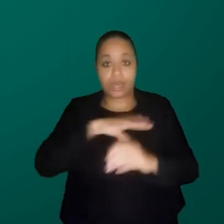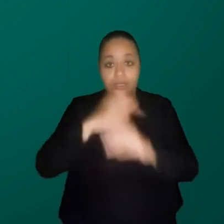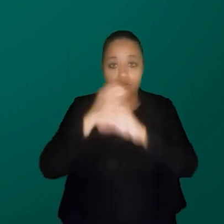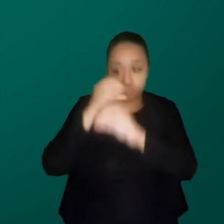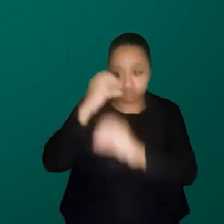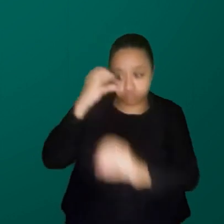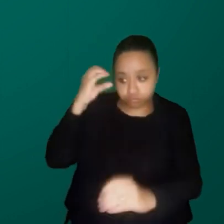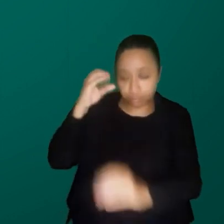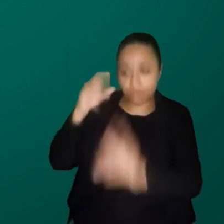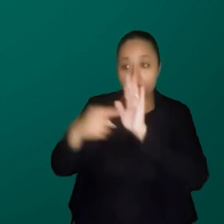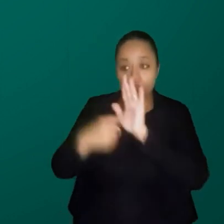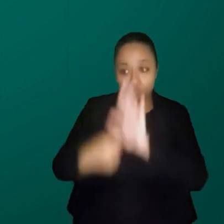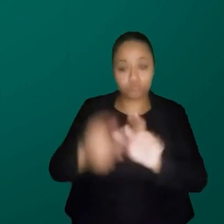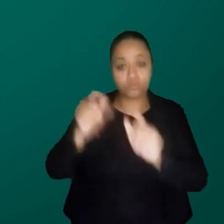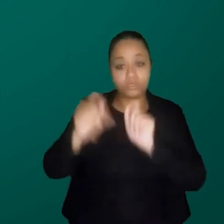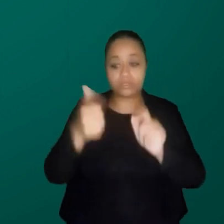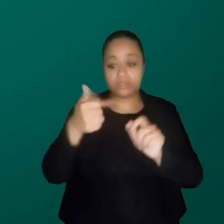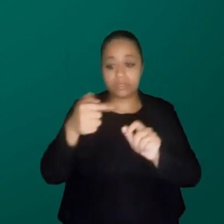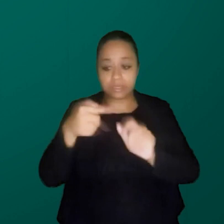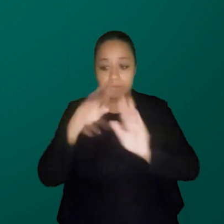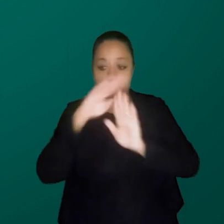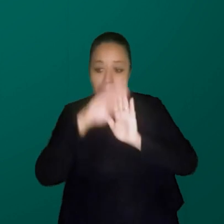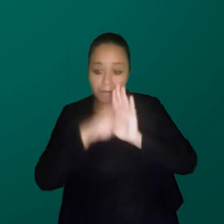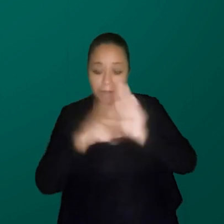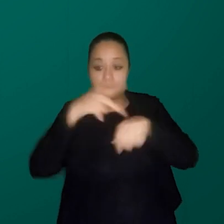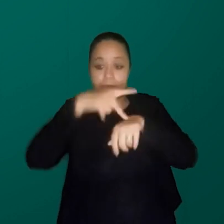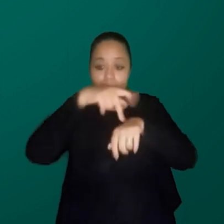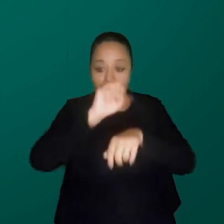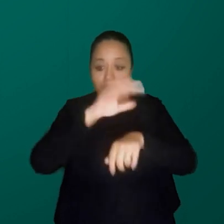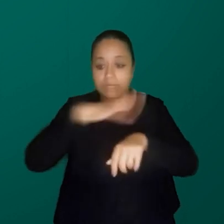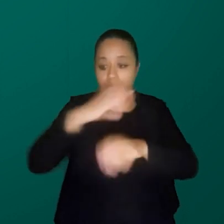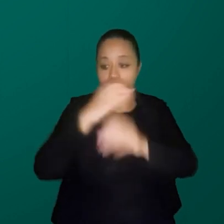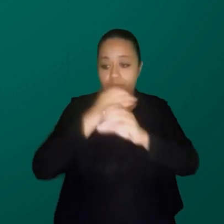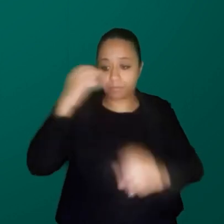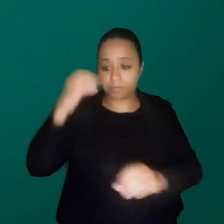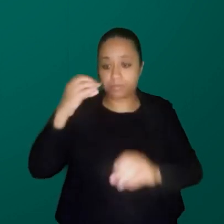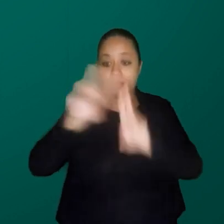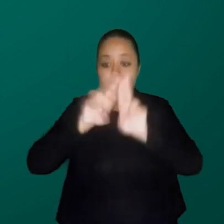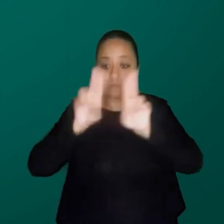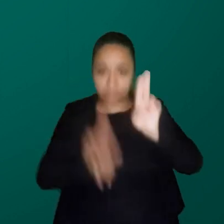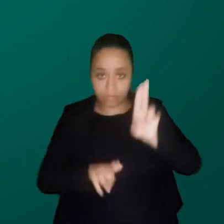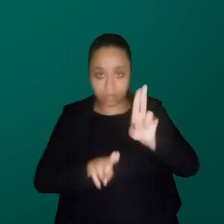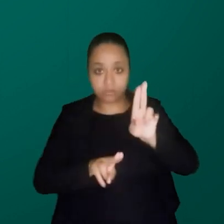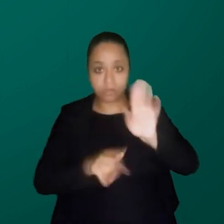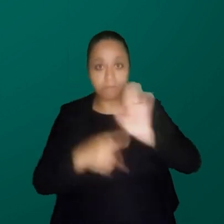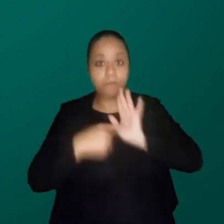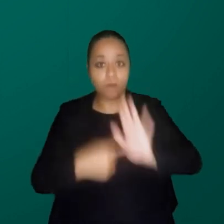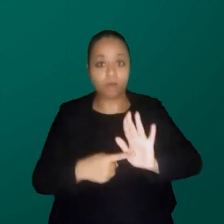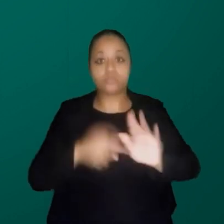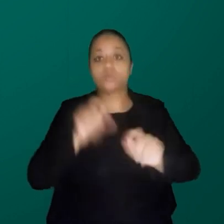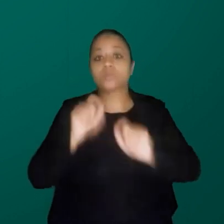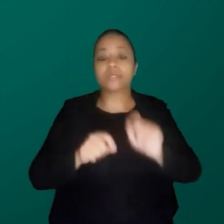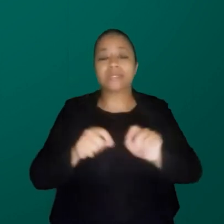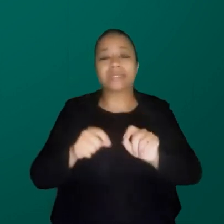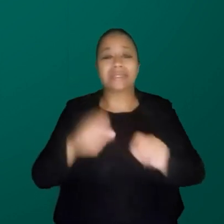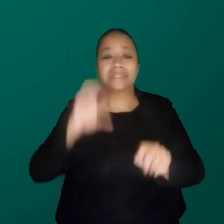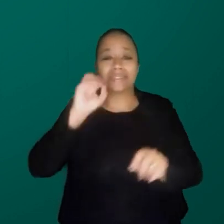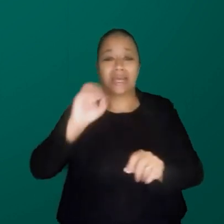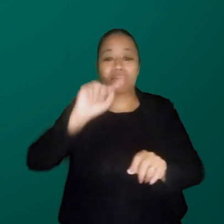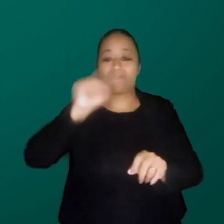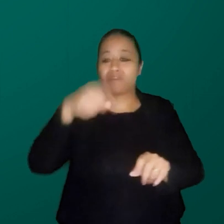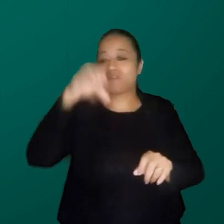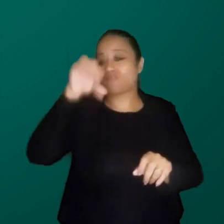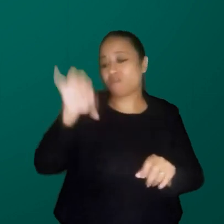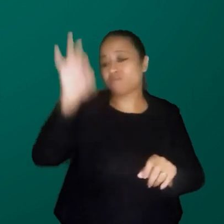levantou que, nos 17 programas de pós-graduação de engenharia da Universidade Federal do Rio de Janeiro, a gente tem um número que é 0,9